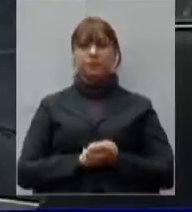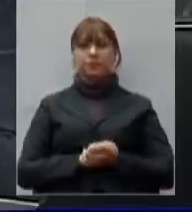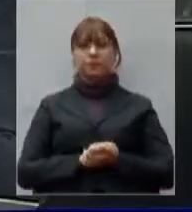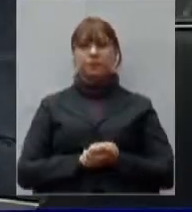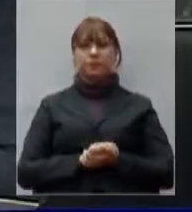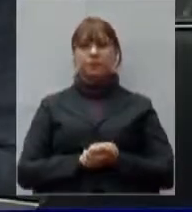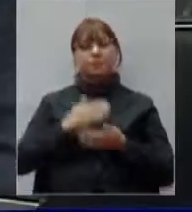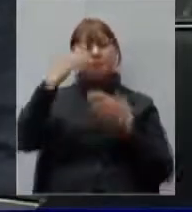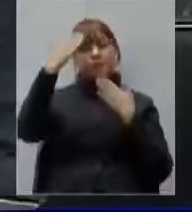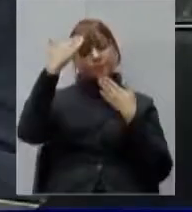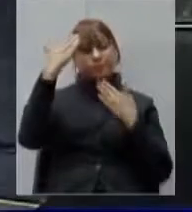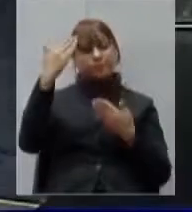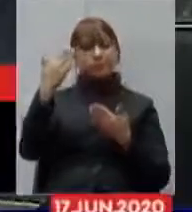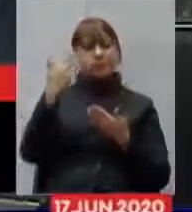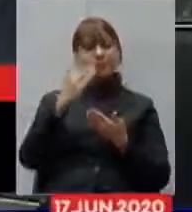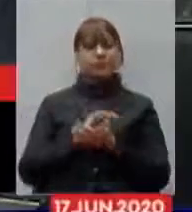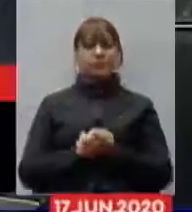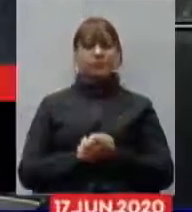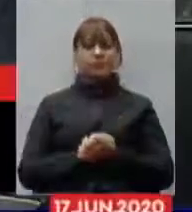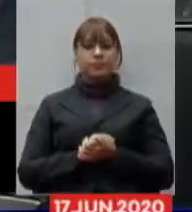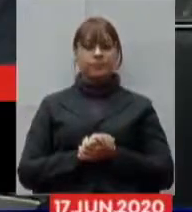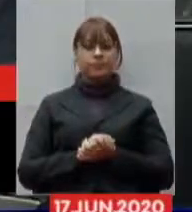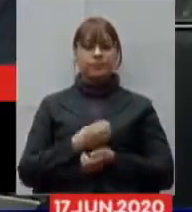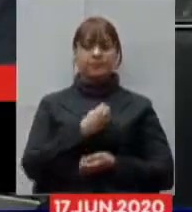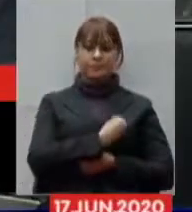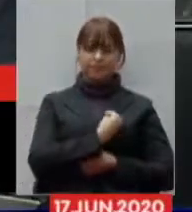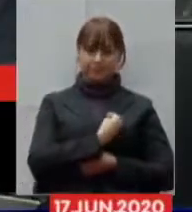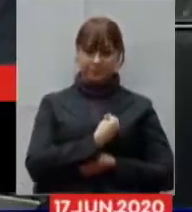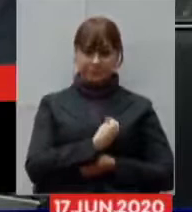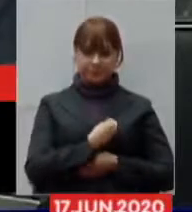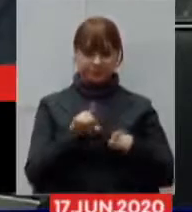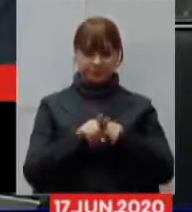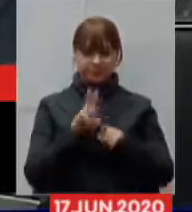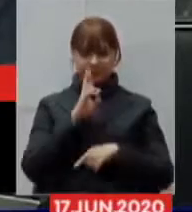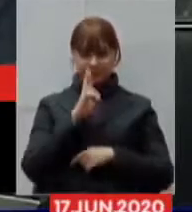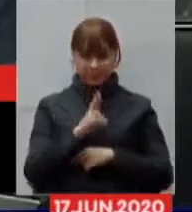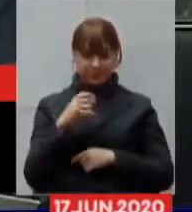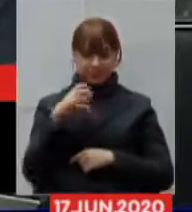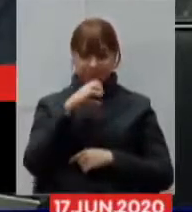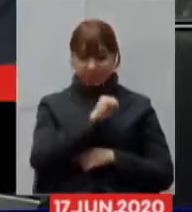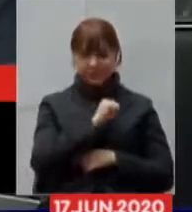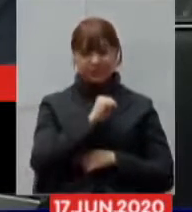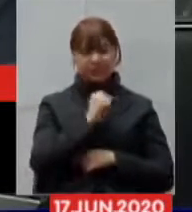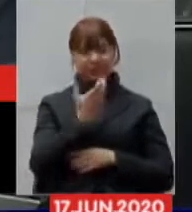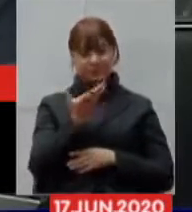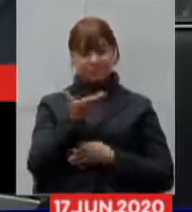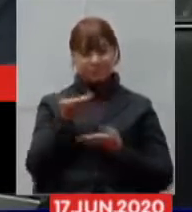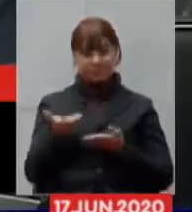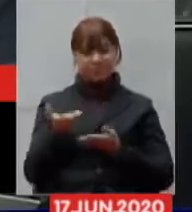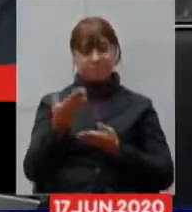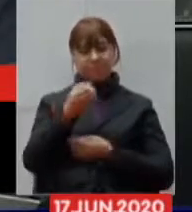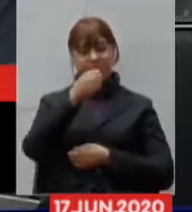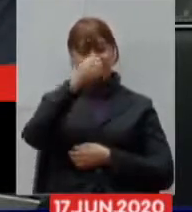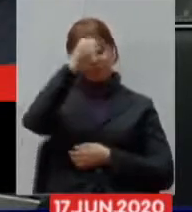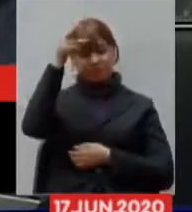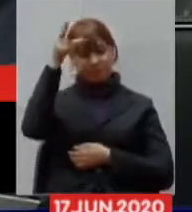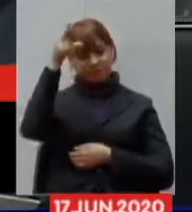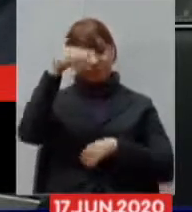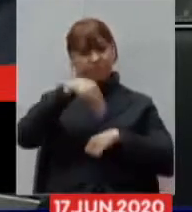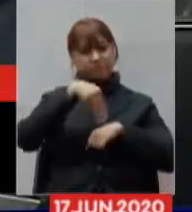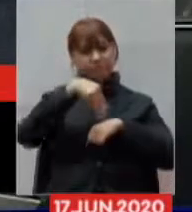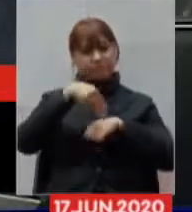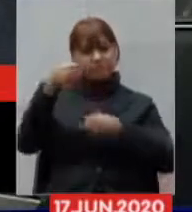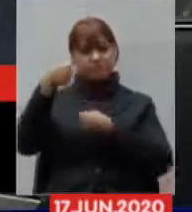agradeço a plena participação e a resposta de imediato dos prefeitos de Vigifora e da cidade de Muriaé